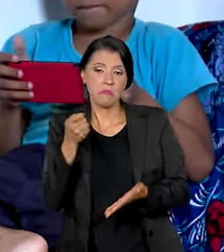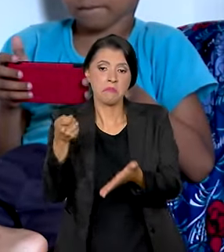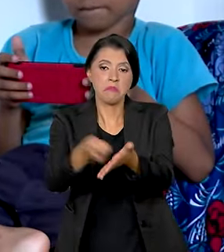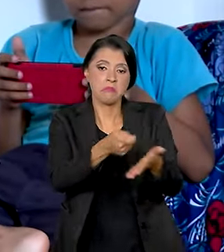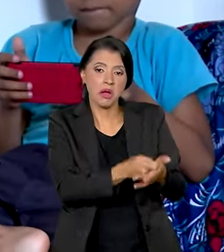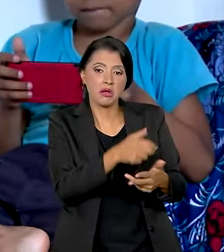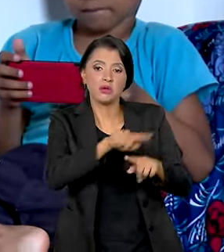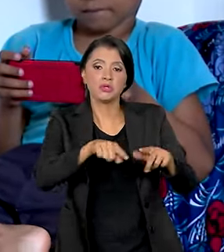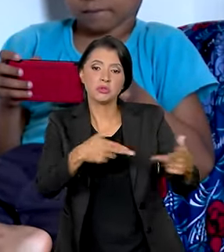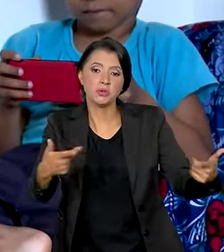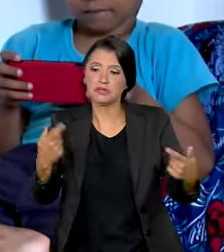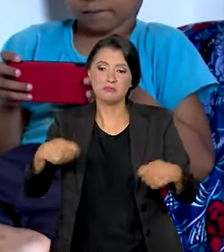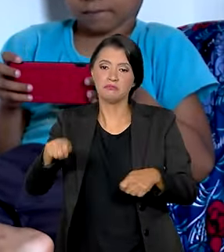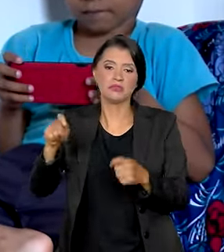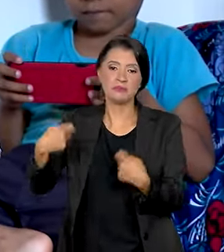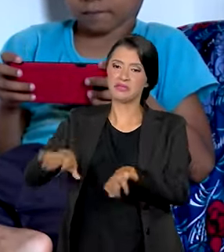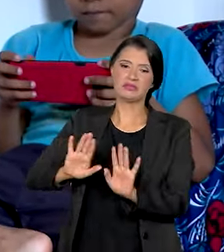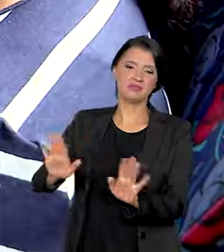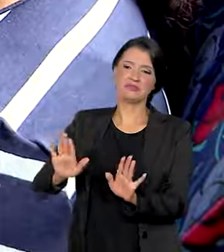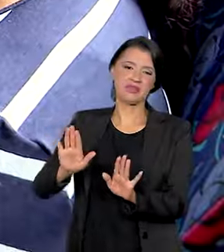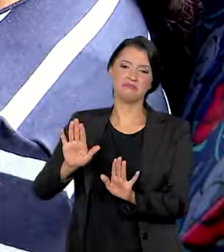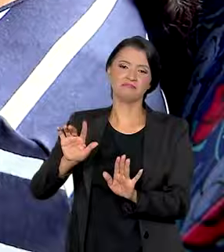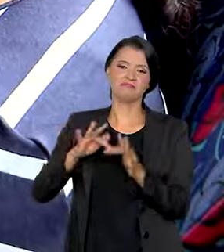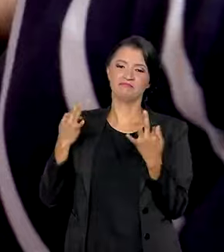pagando minhas contas, independente do auxílio.